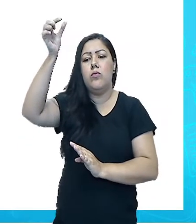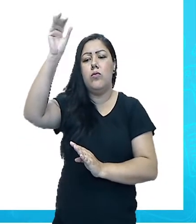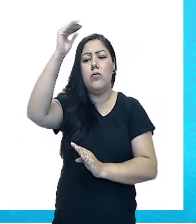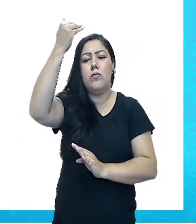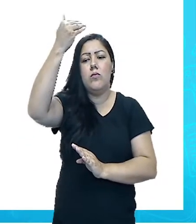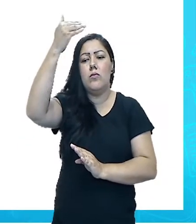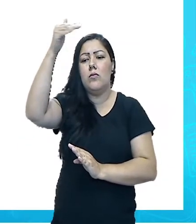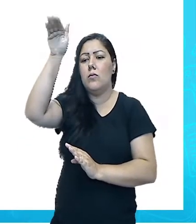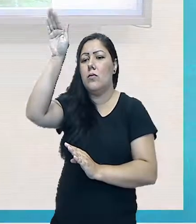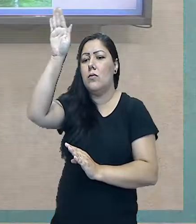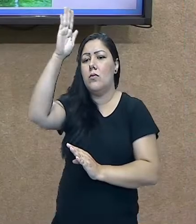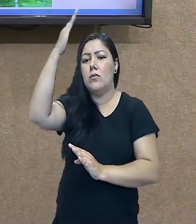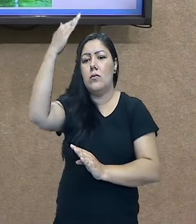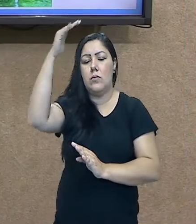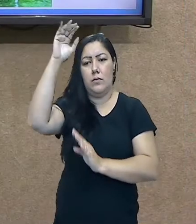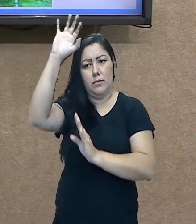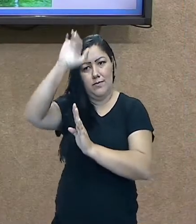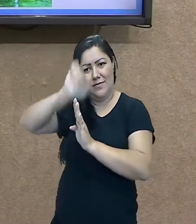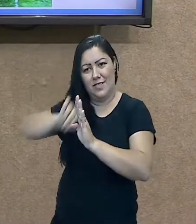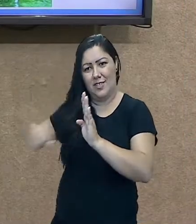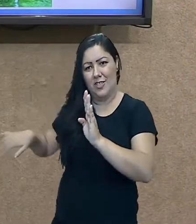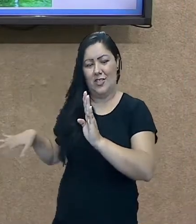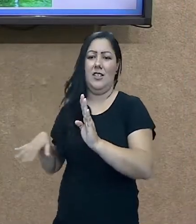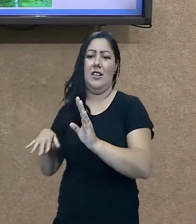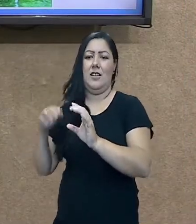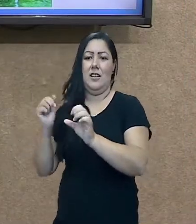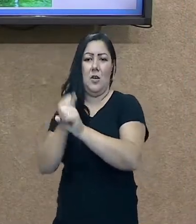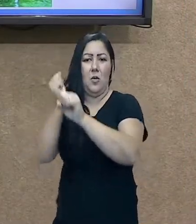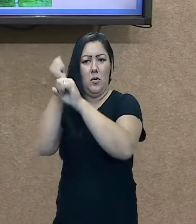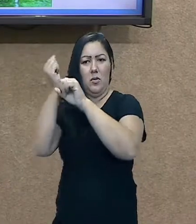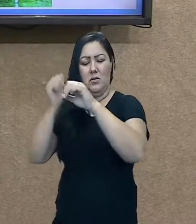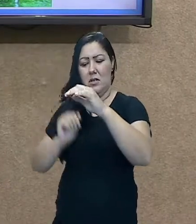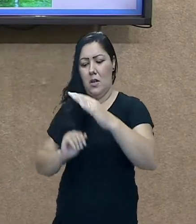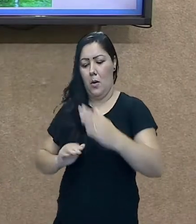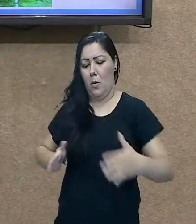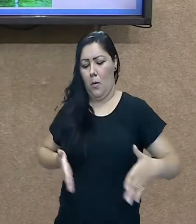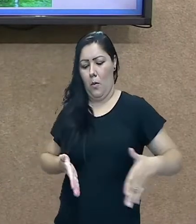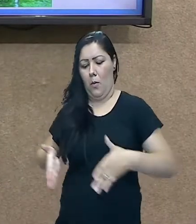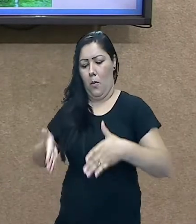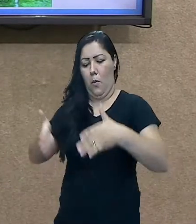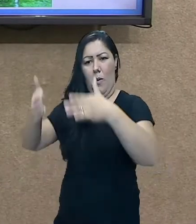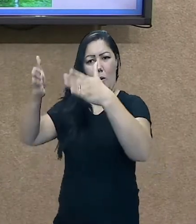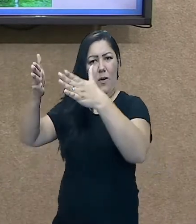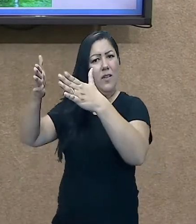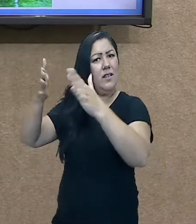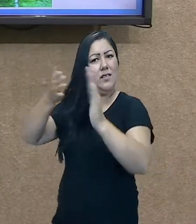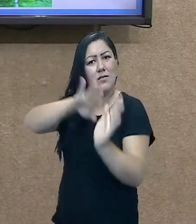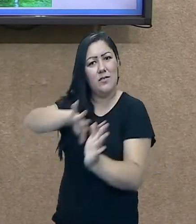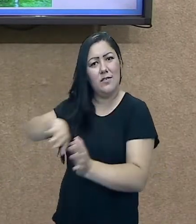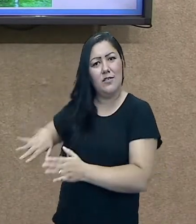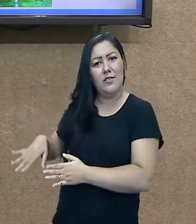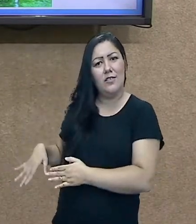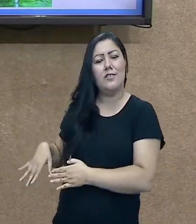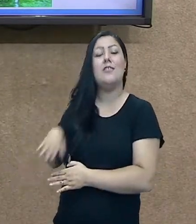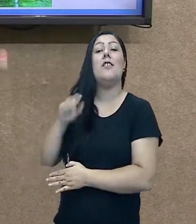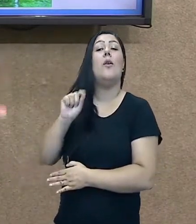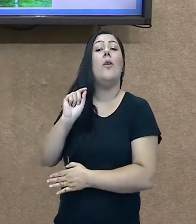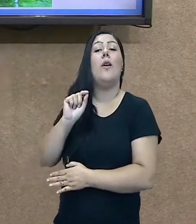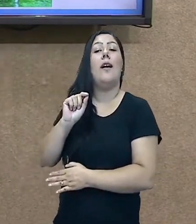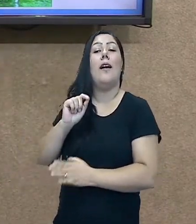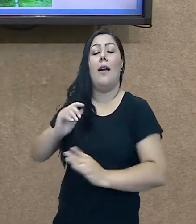construções, sem as estradas, ela foi a natureza que fez. Mas o homem já